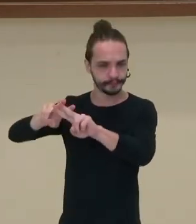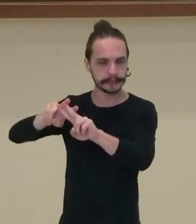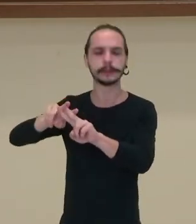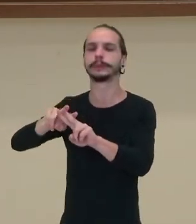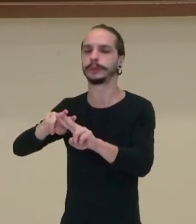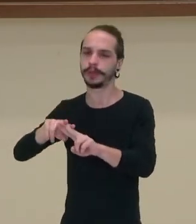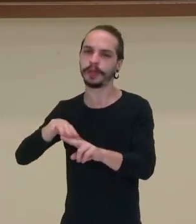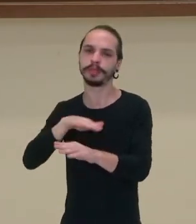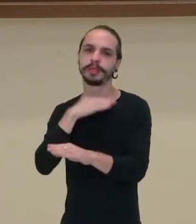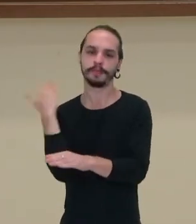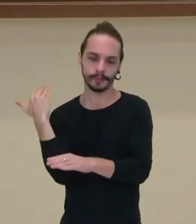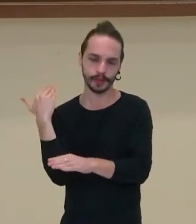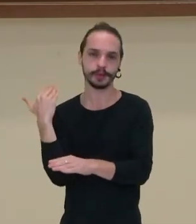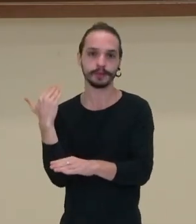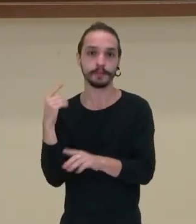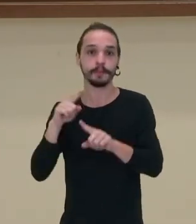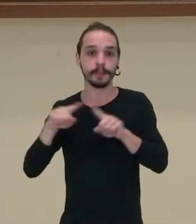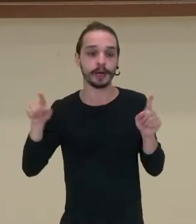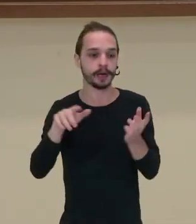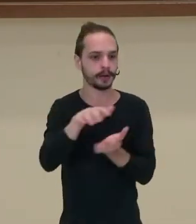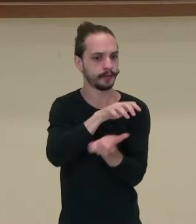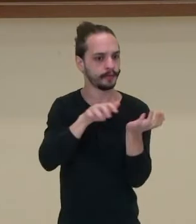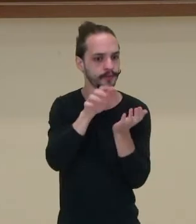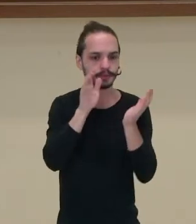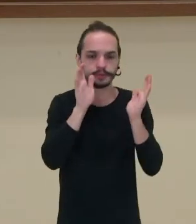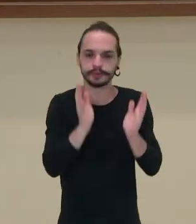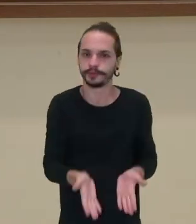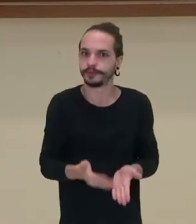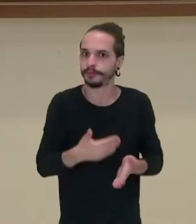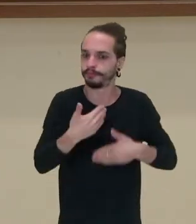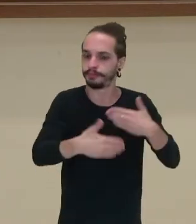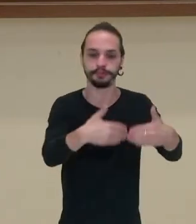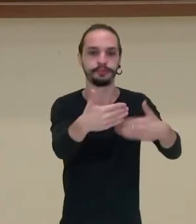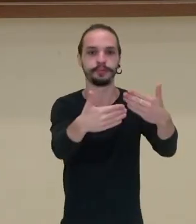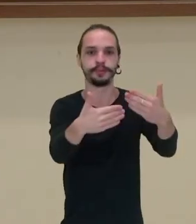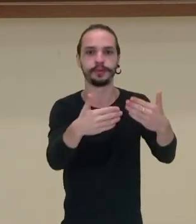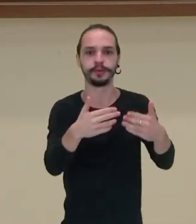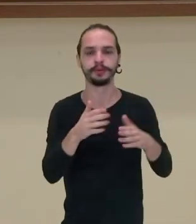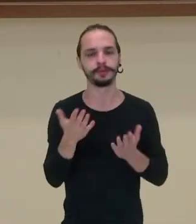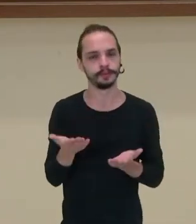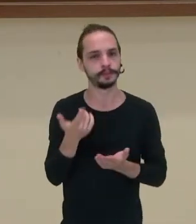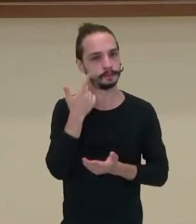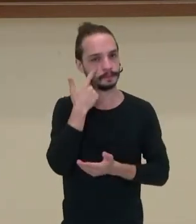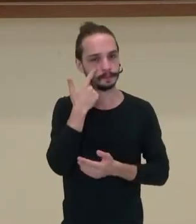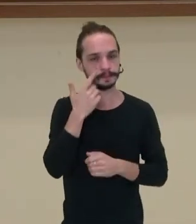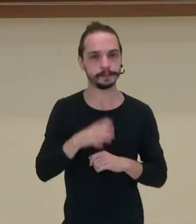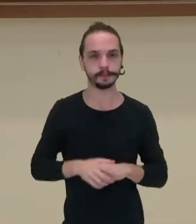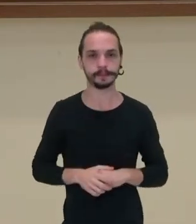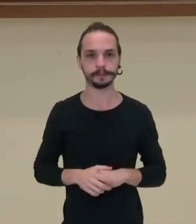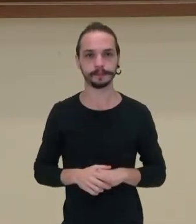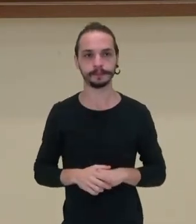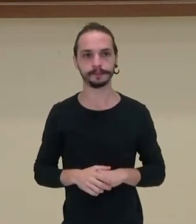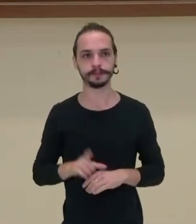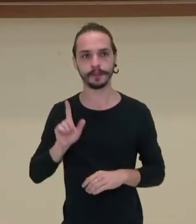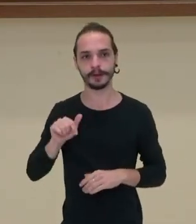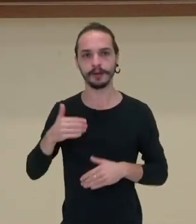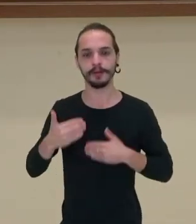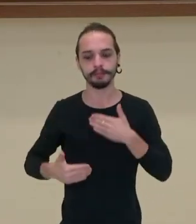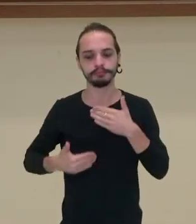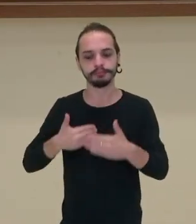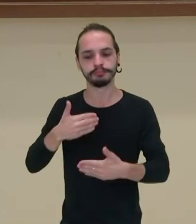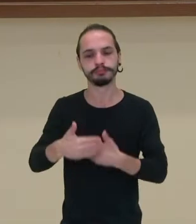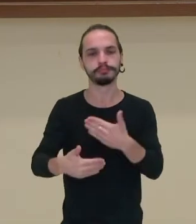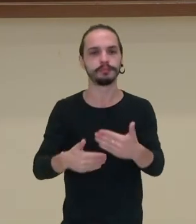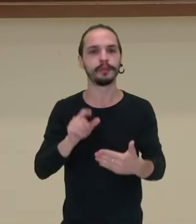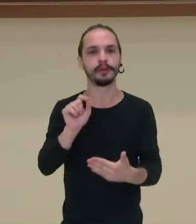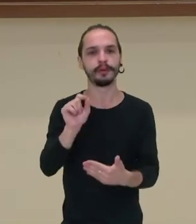Mas a ideia da Revolução já havia sido plantada. Então, veja, é um processo em